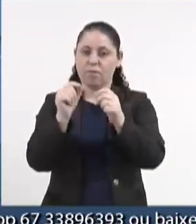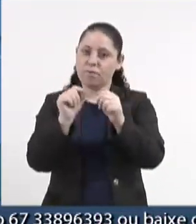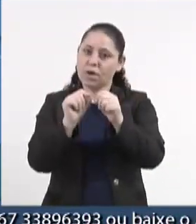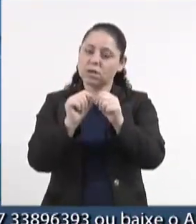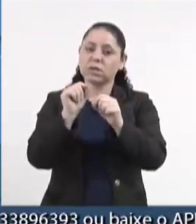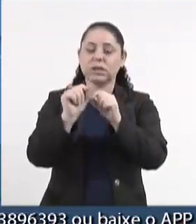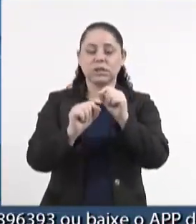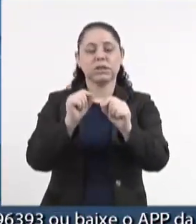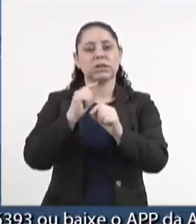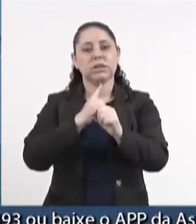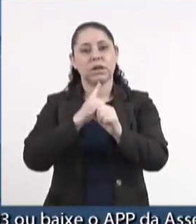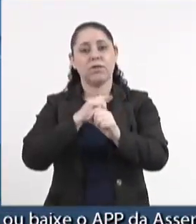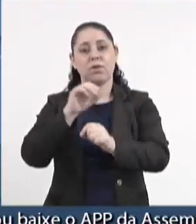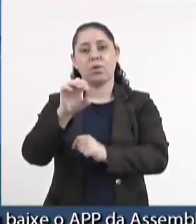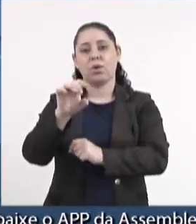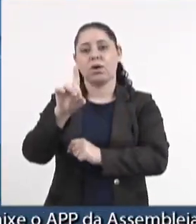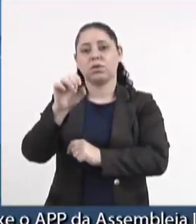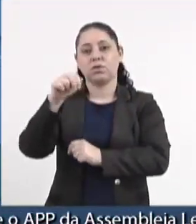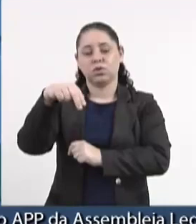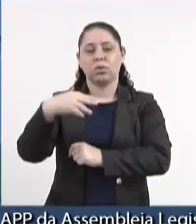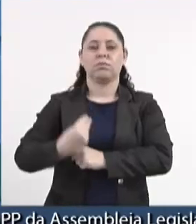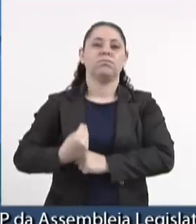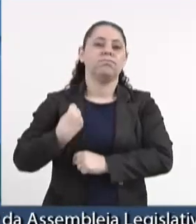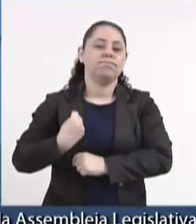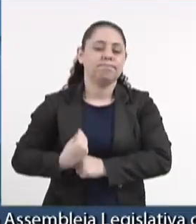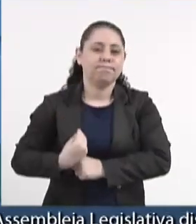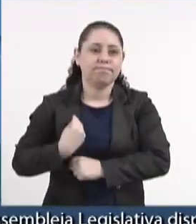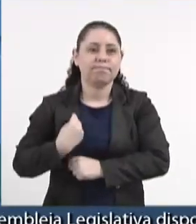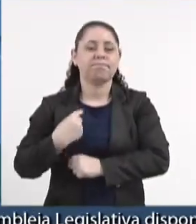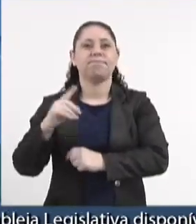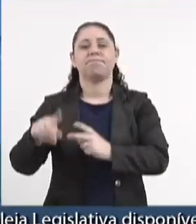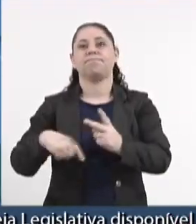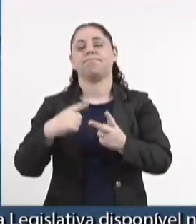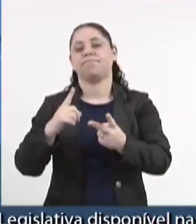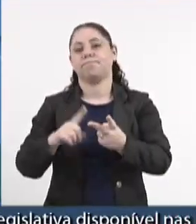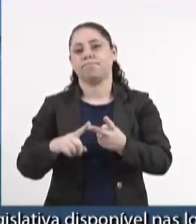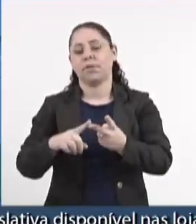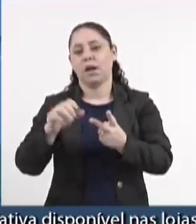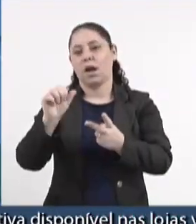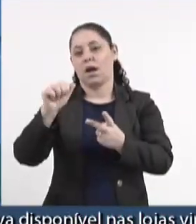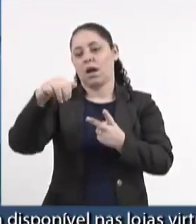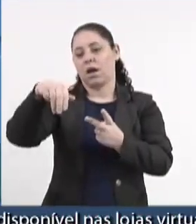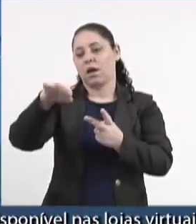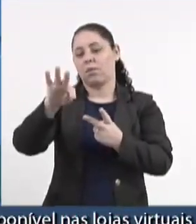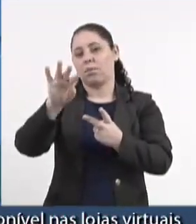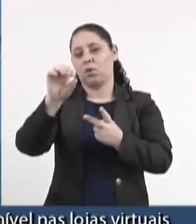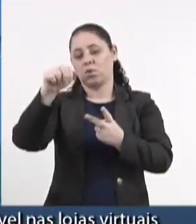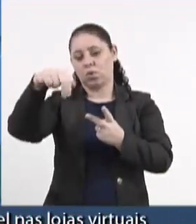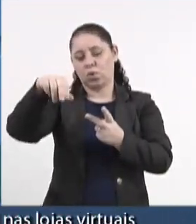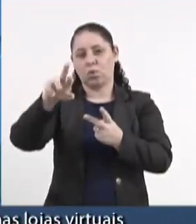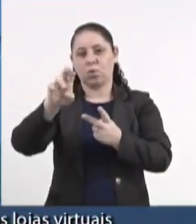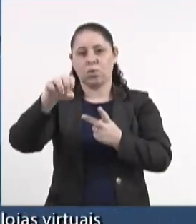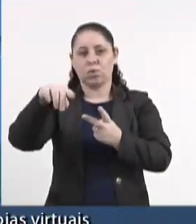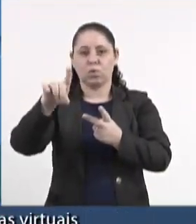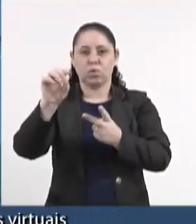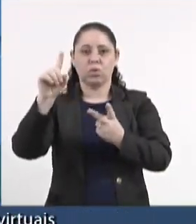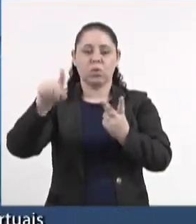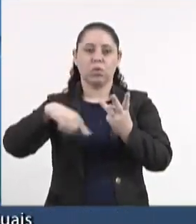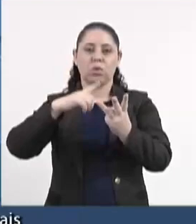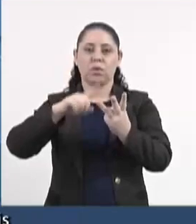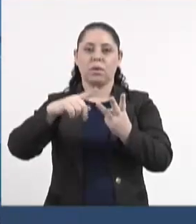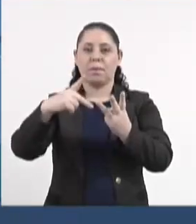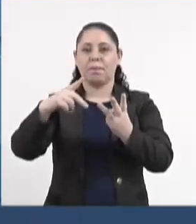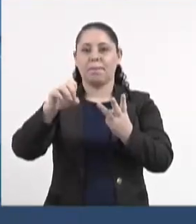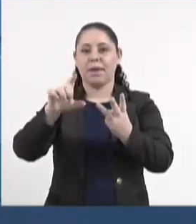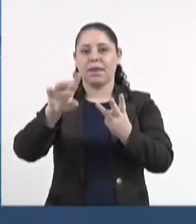onde o Edson participou, onde o Hamilton Rondon, o PT